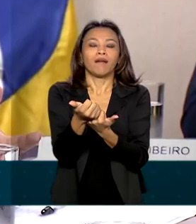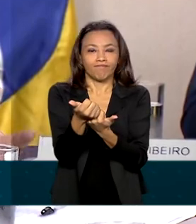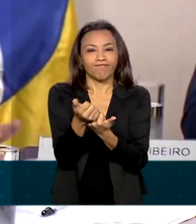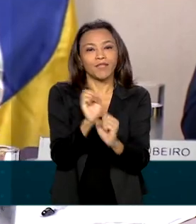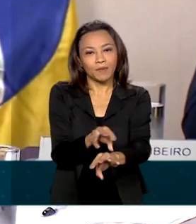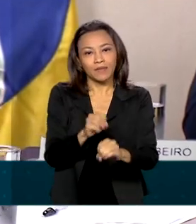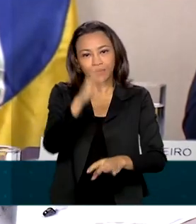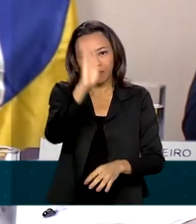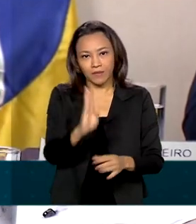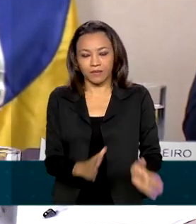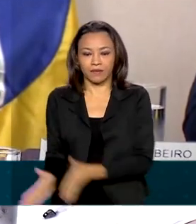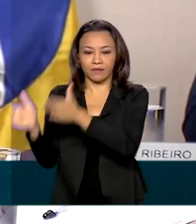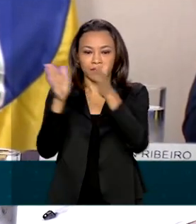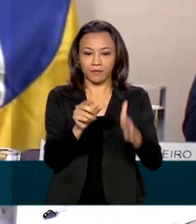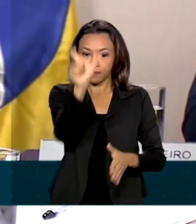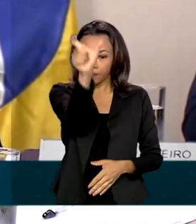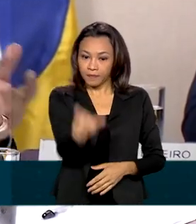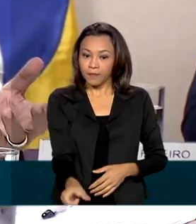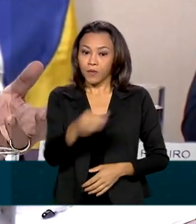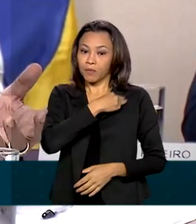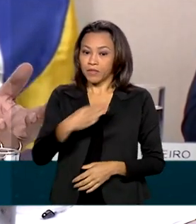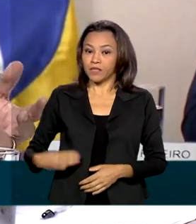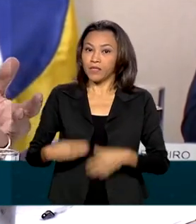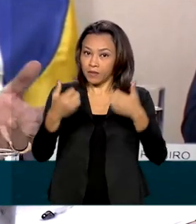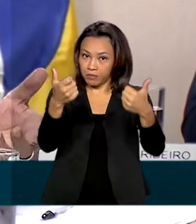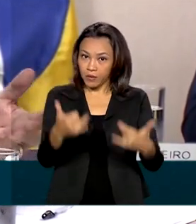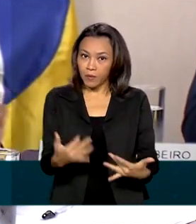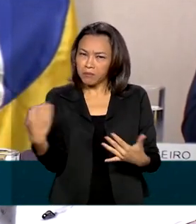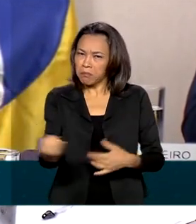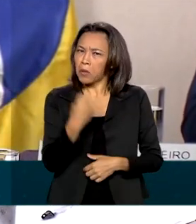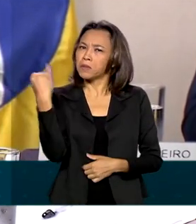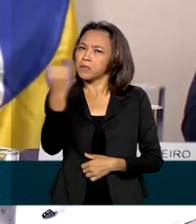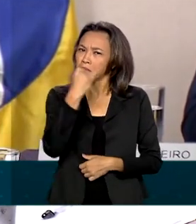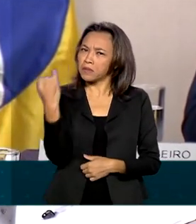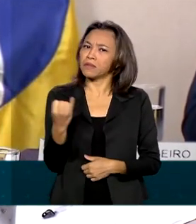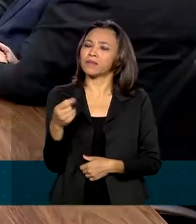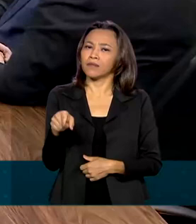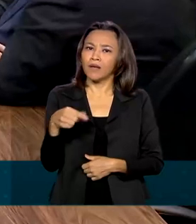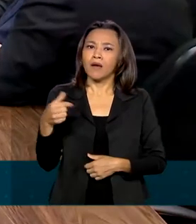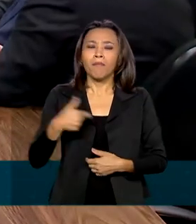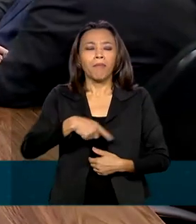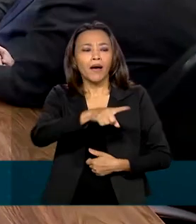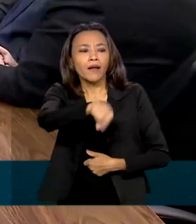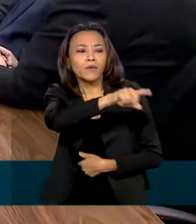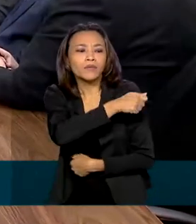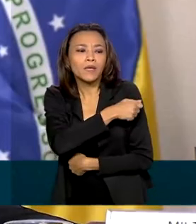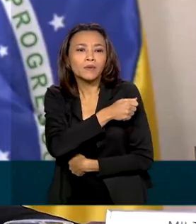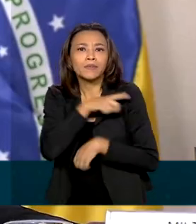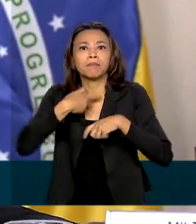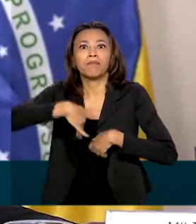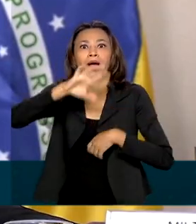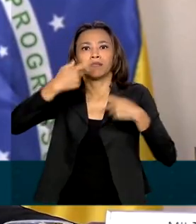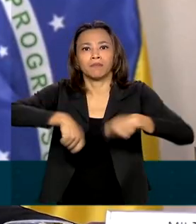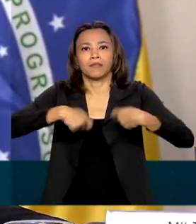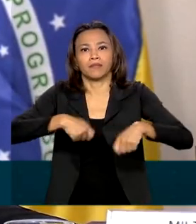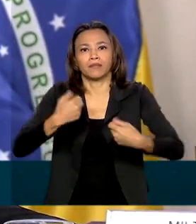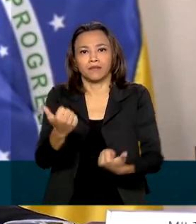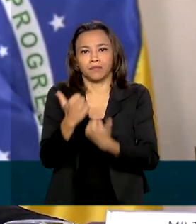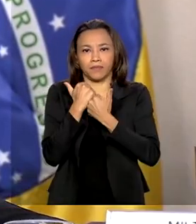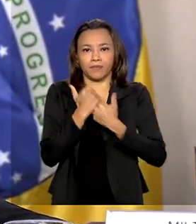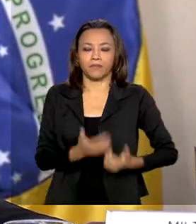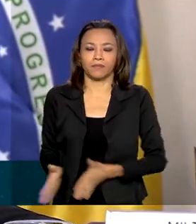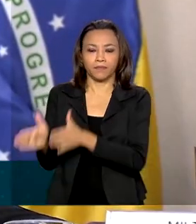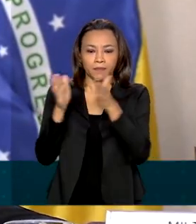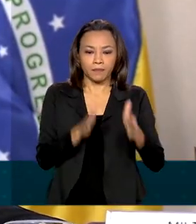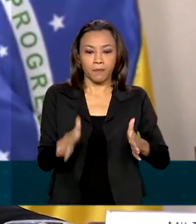ministro da Educação destacou a importância da iniciativa para chegar aos estudantes que mais precisam. A disposição do